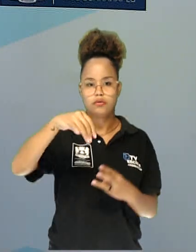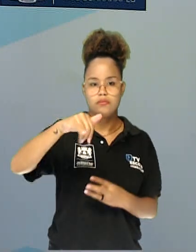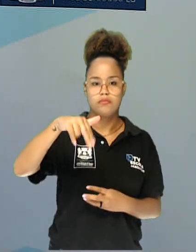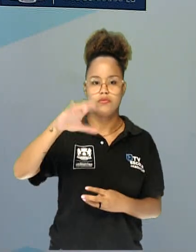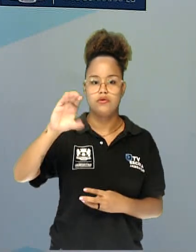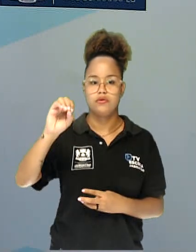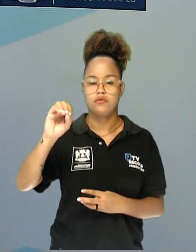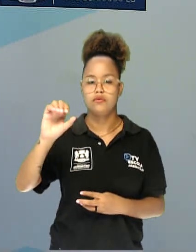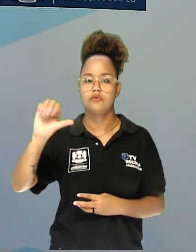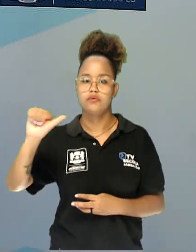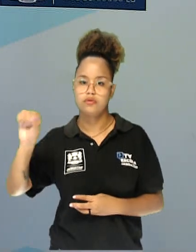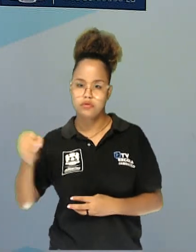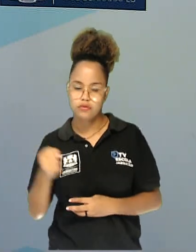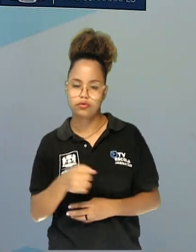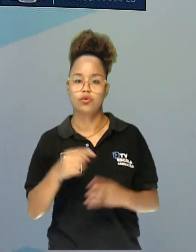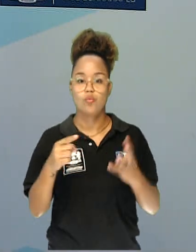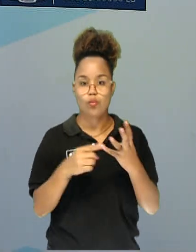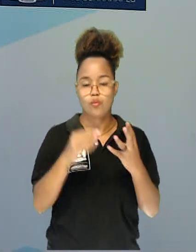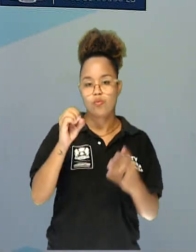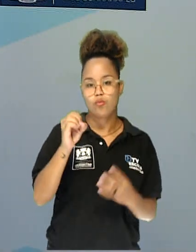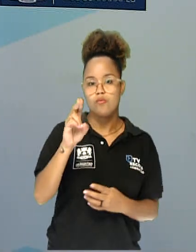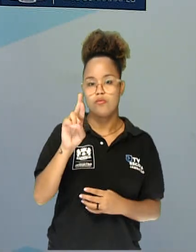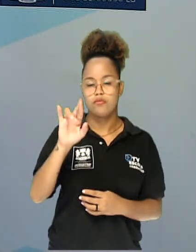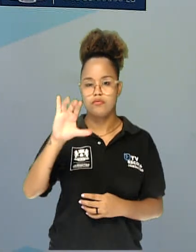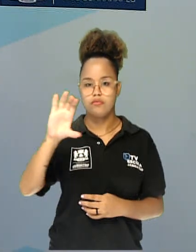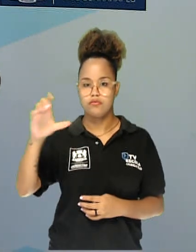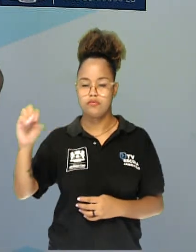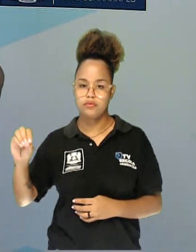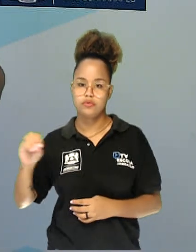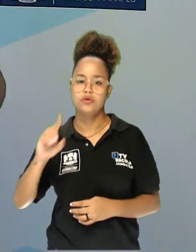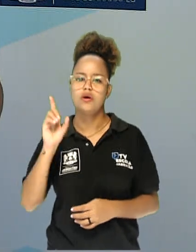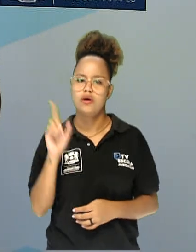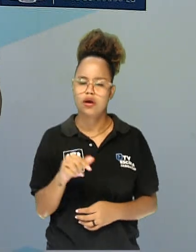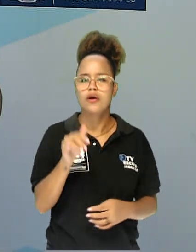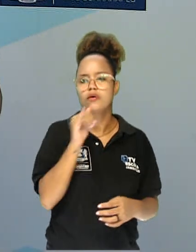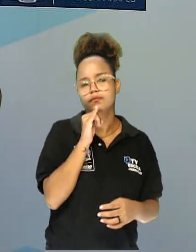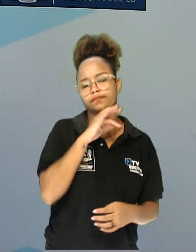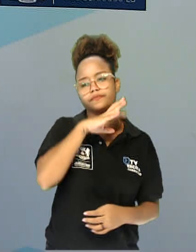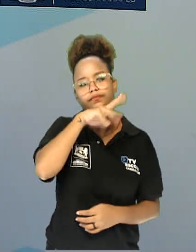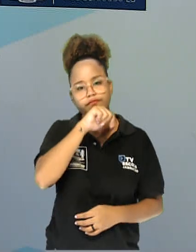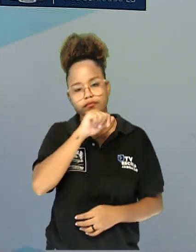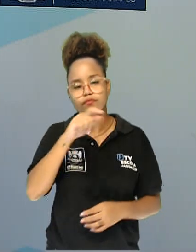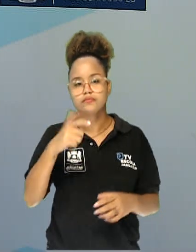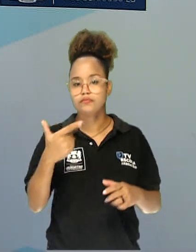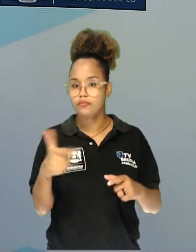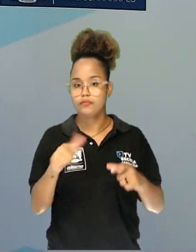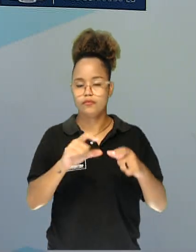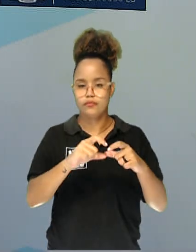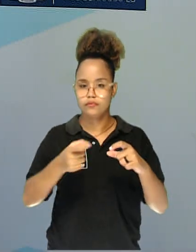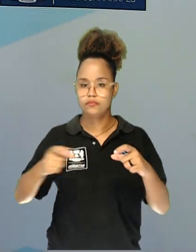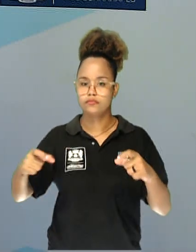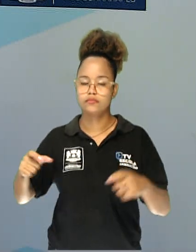do mar. São outros exemplos de animais invertebrados, ok?